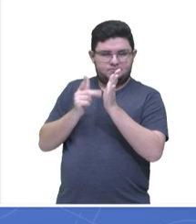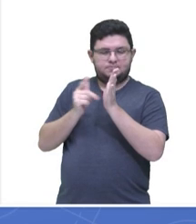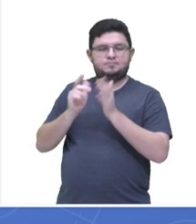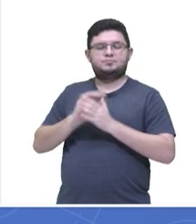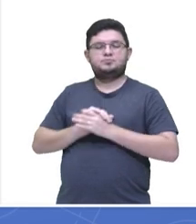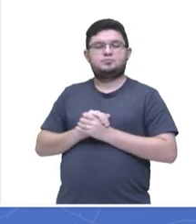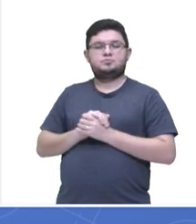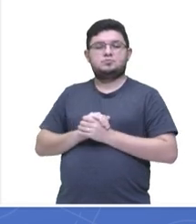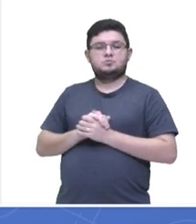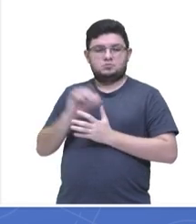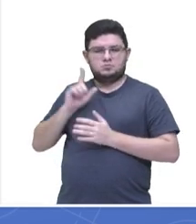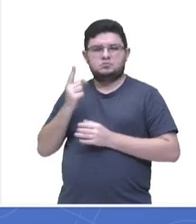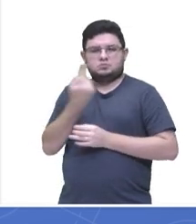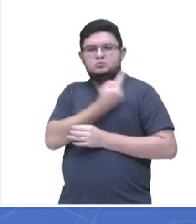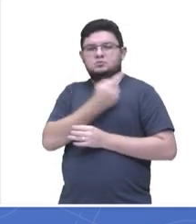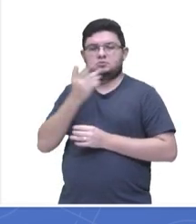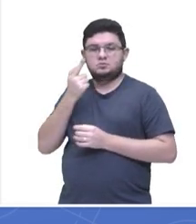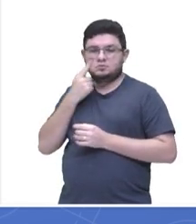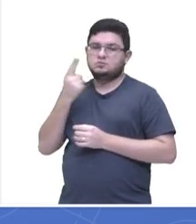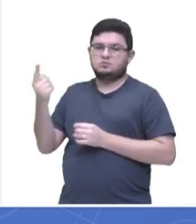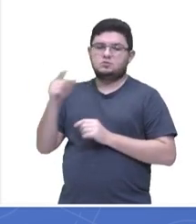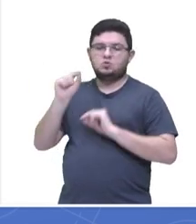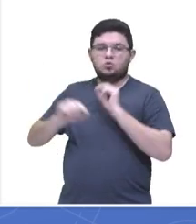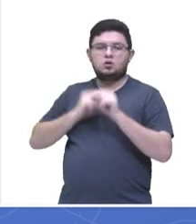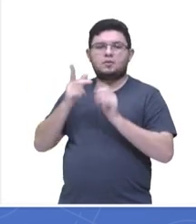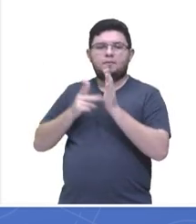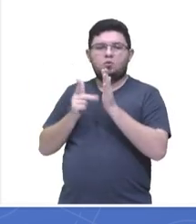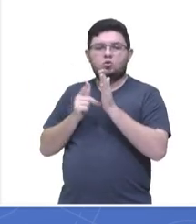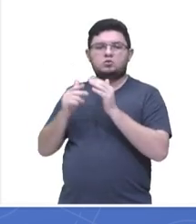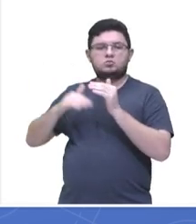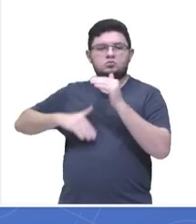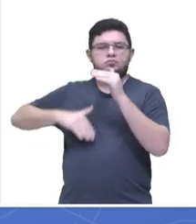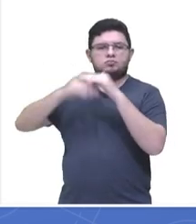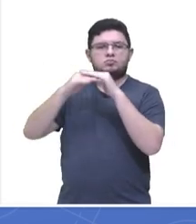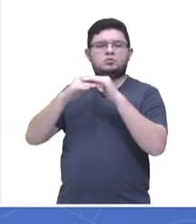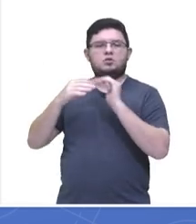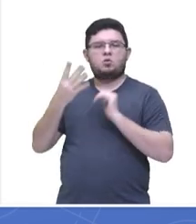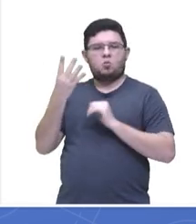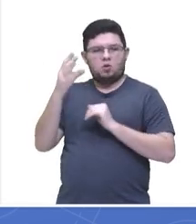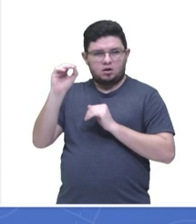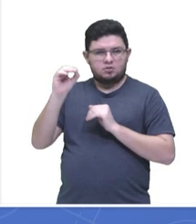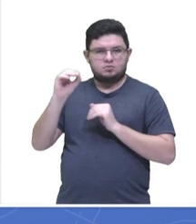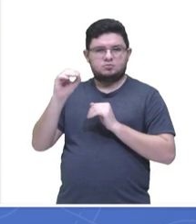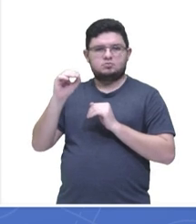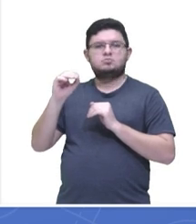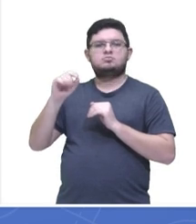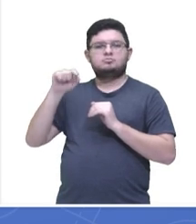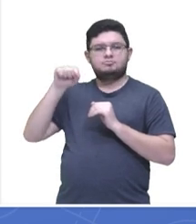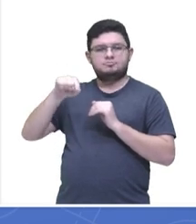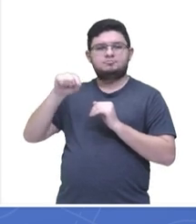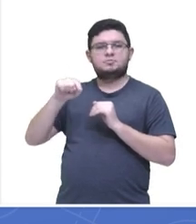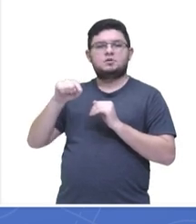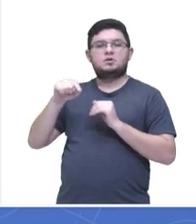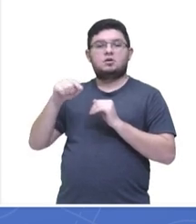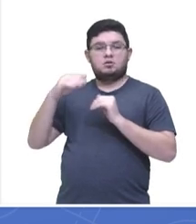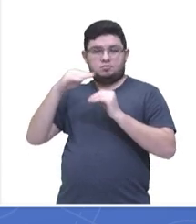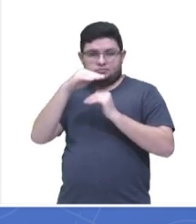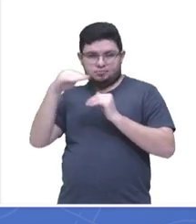nós termos aí 40 notas, então a metade é 20, eu vou pegar a 20ª nota,